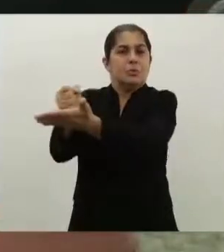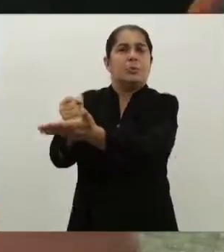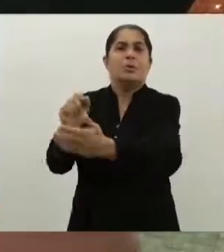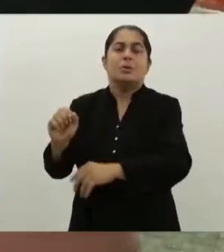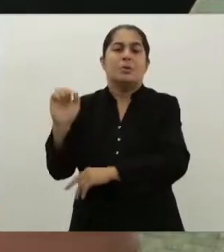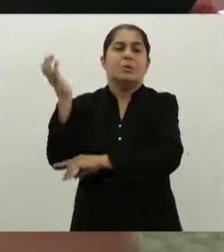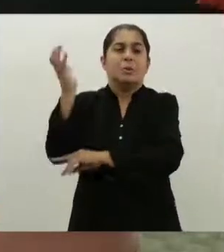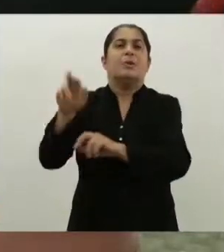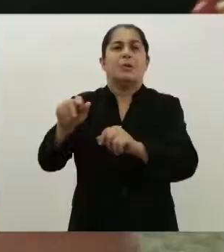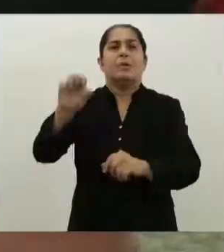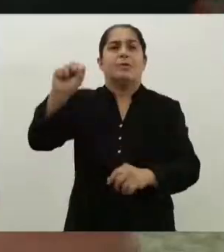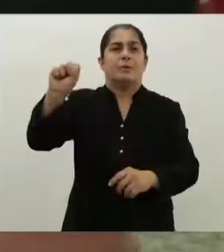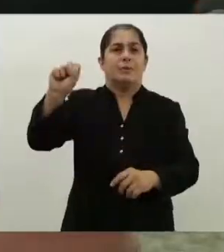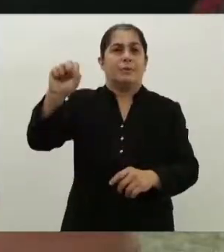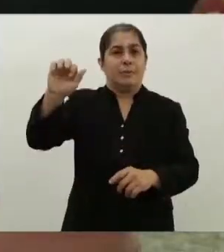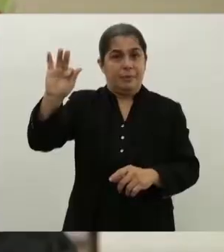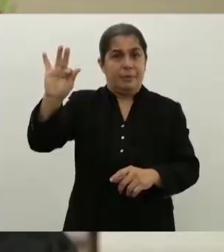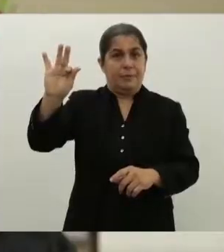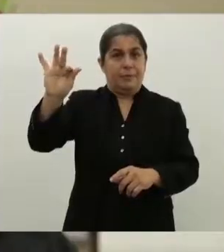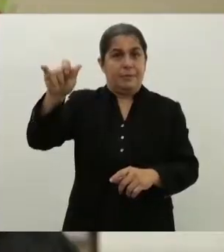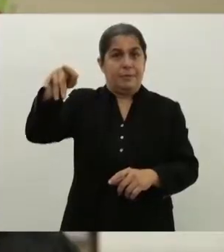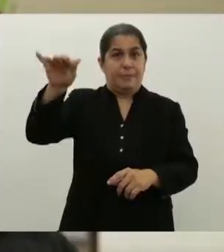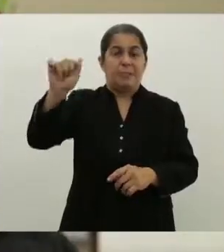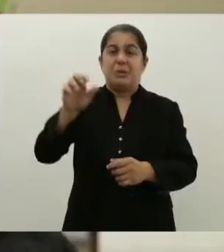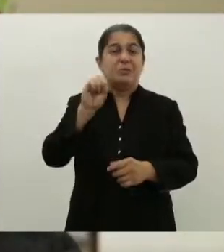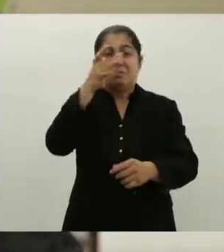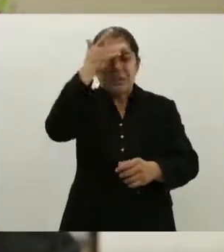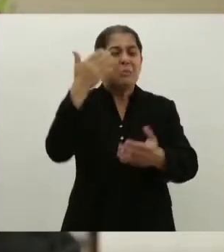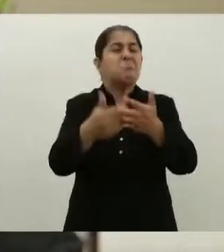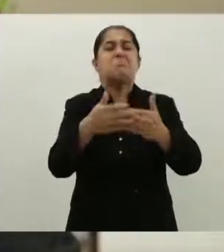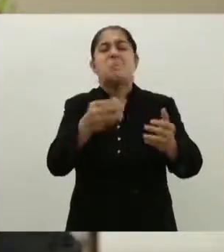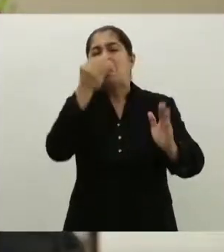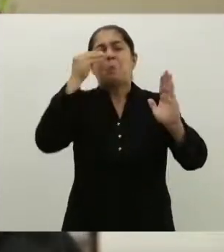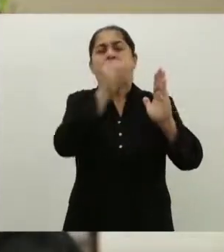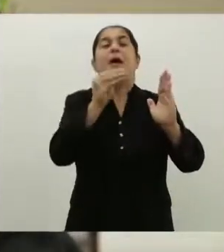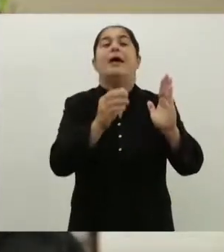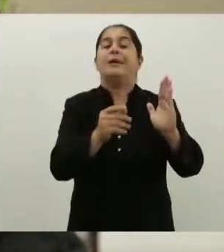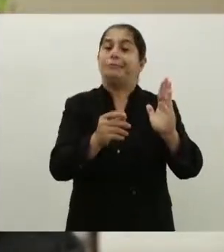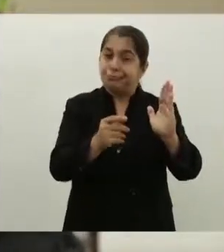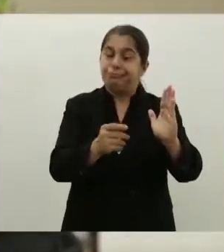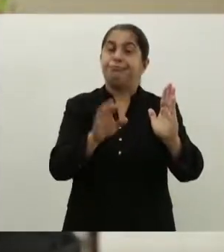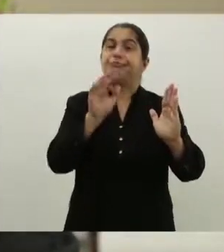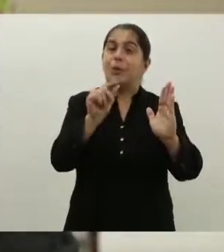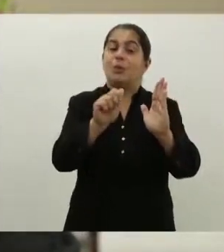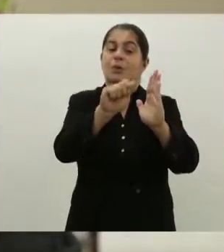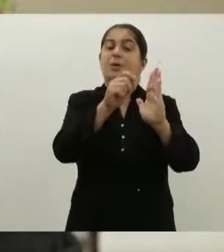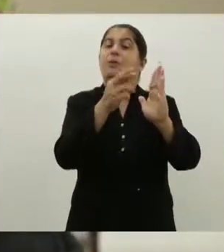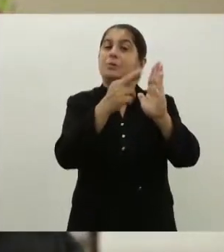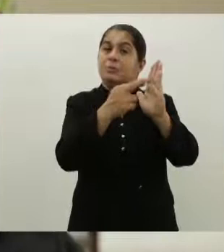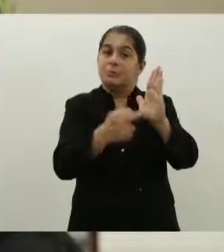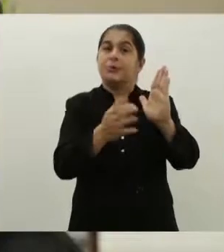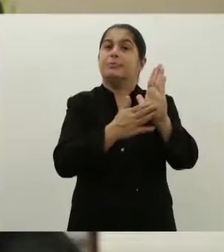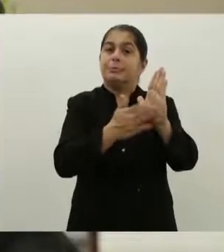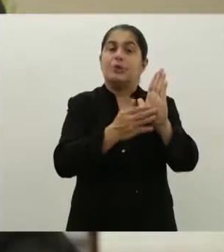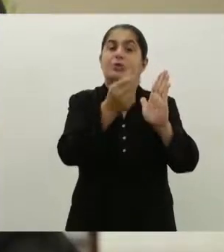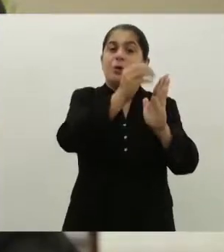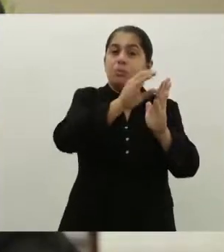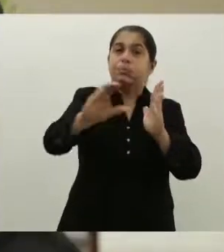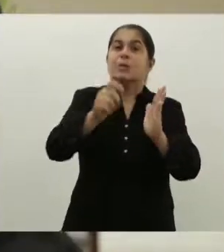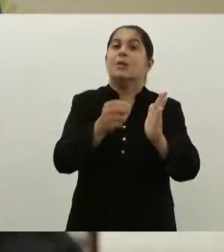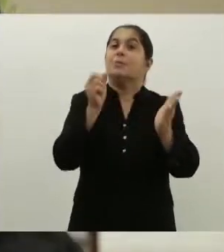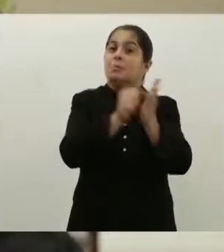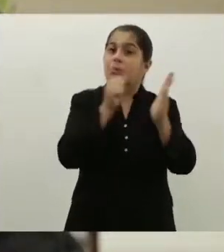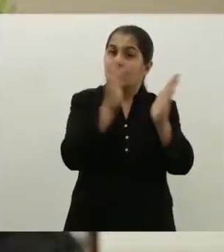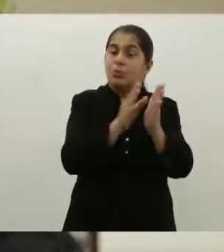Proteção ao Meio Ambiente, FEPAMA. Se por um acaso houver uma transgressão, descumprimento, o próprio TARC já é autossuficiente